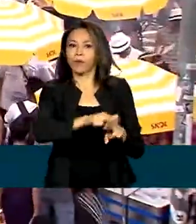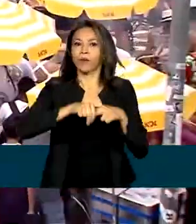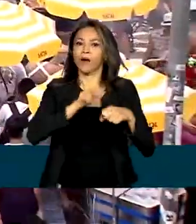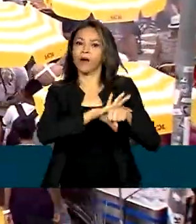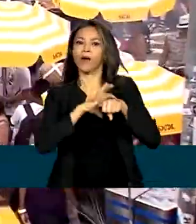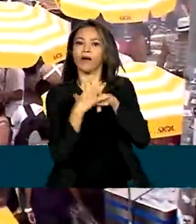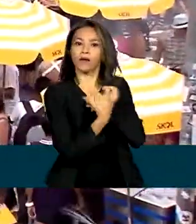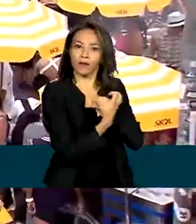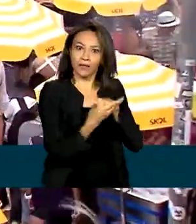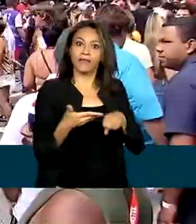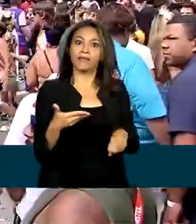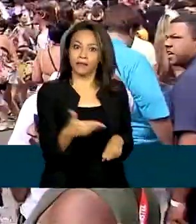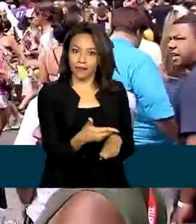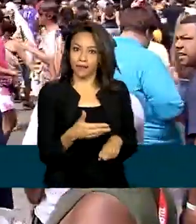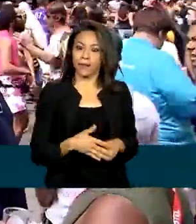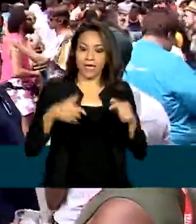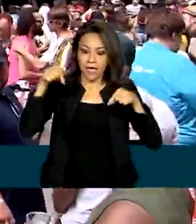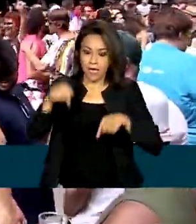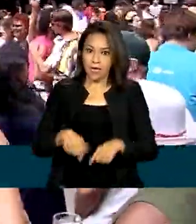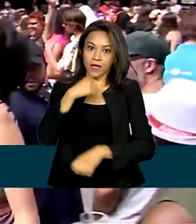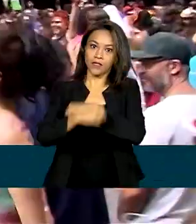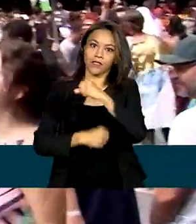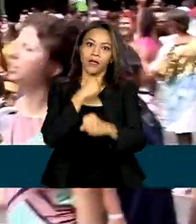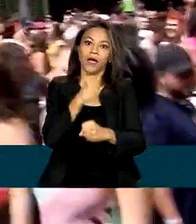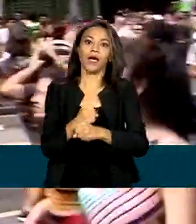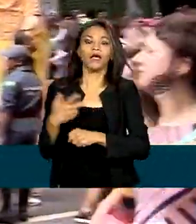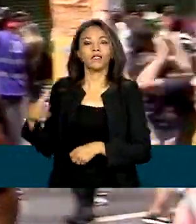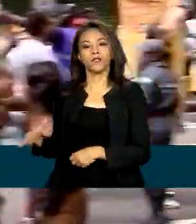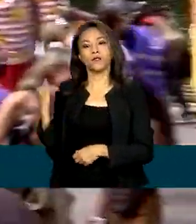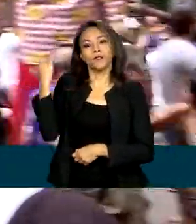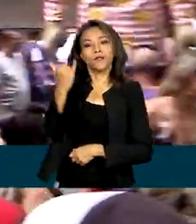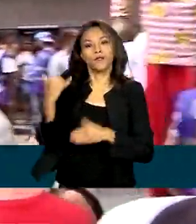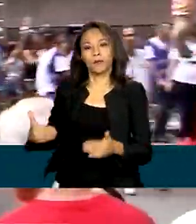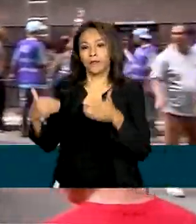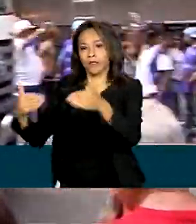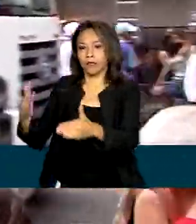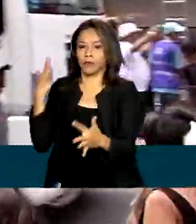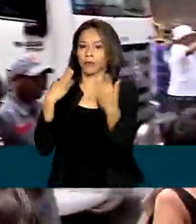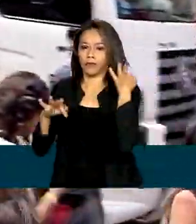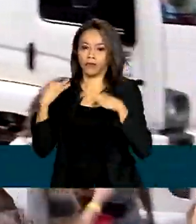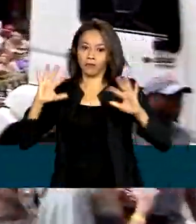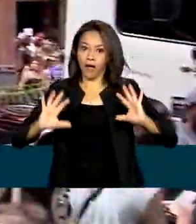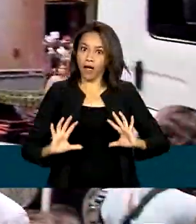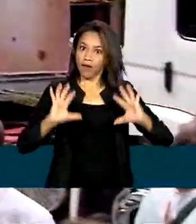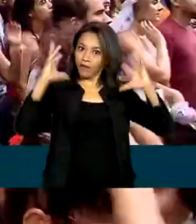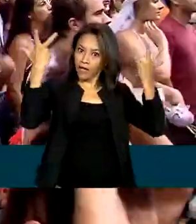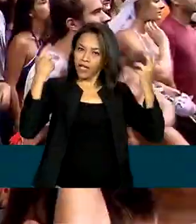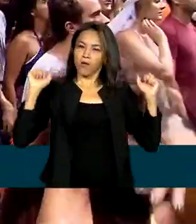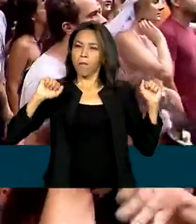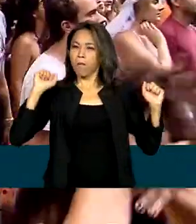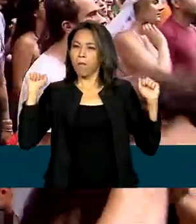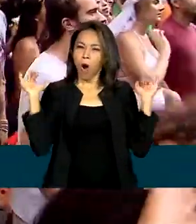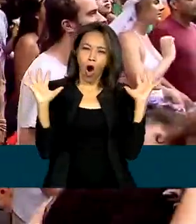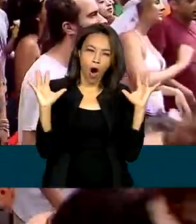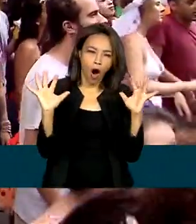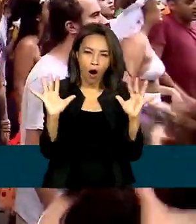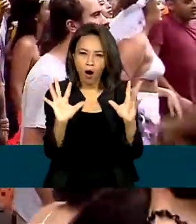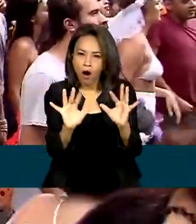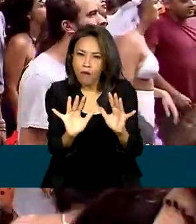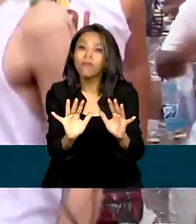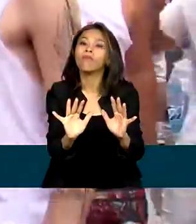da Covid-19. Este ano, segundo o Ministério do Turismo, a festa deve movimentar cerca de